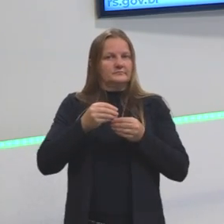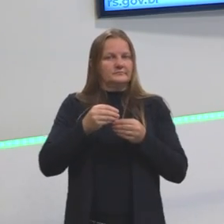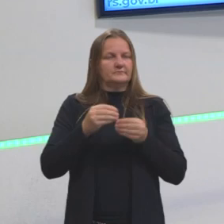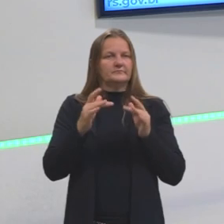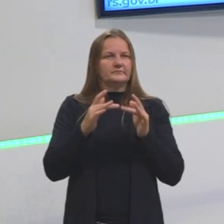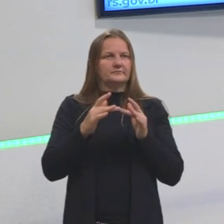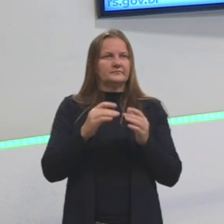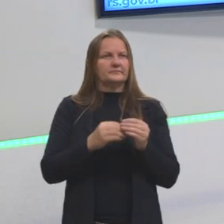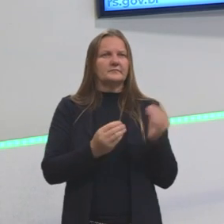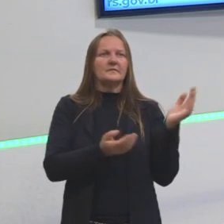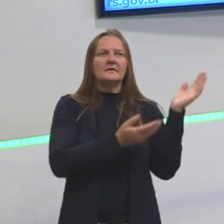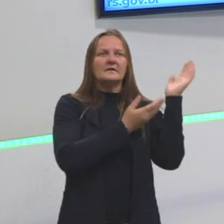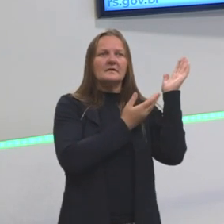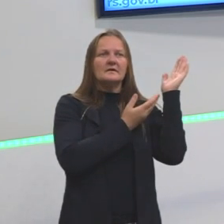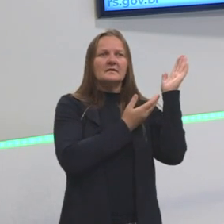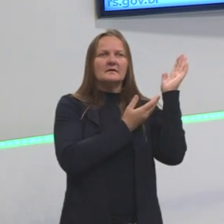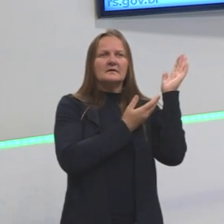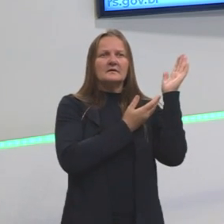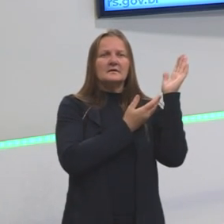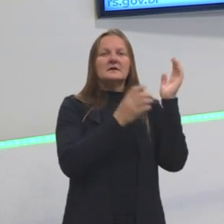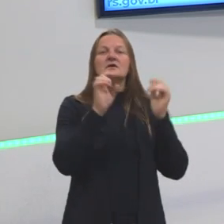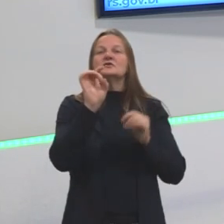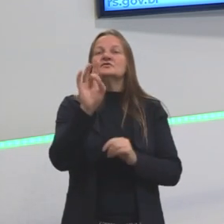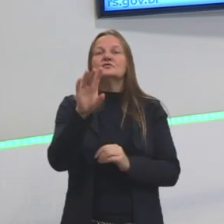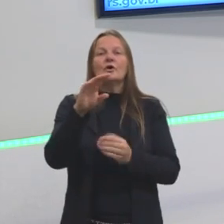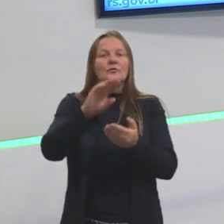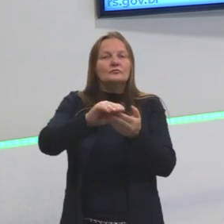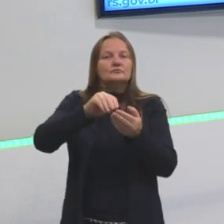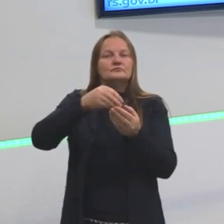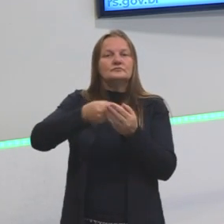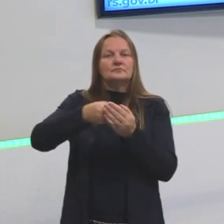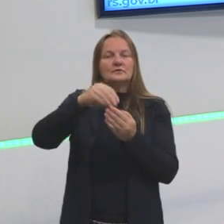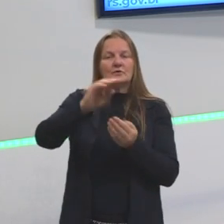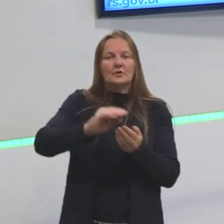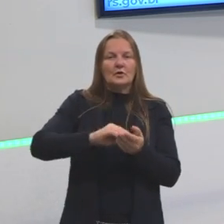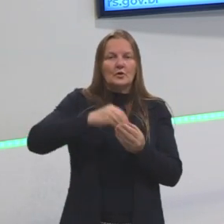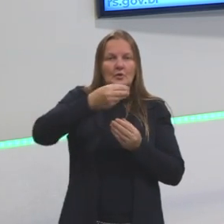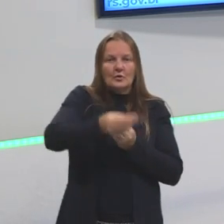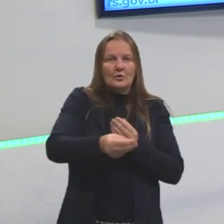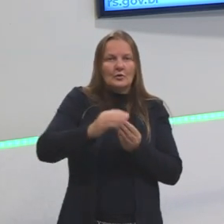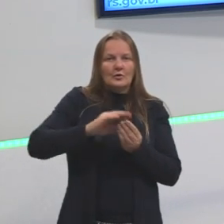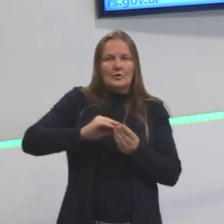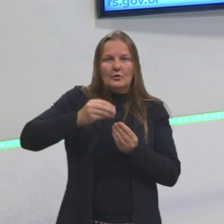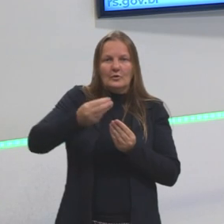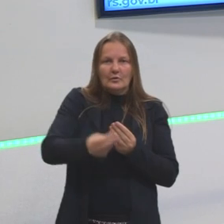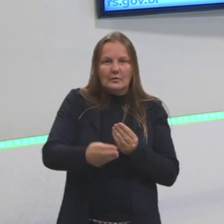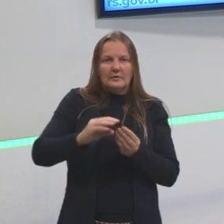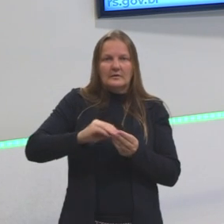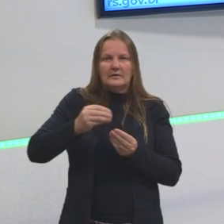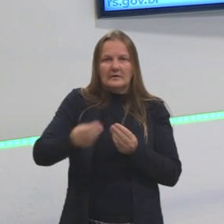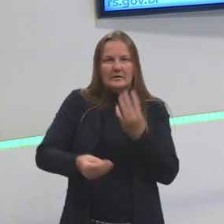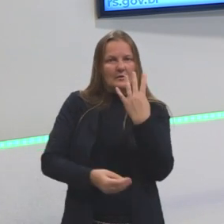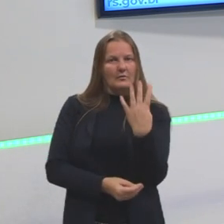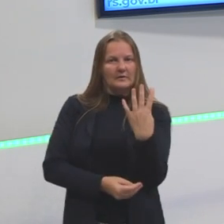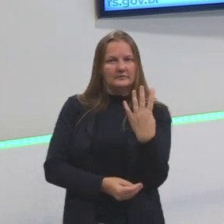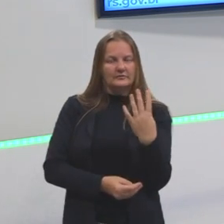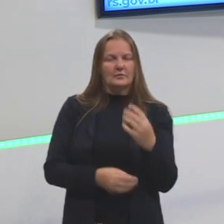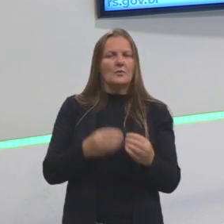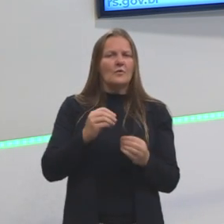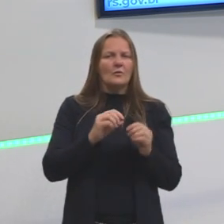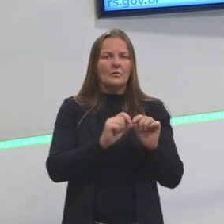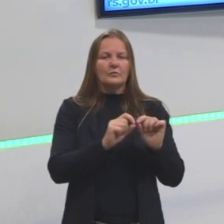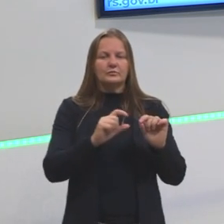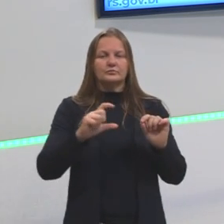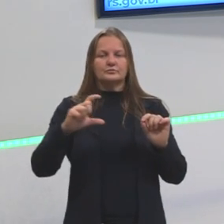Aqui, eu listei só as cartas que ele retirou. E o nosso objetivo é ordenar essas frações de forma